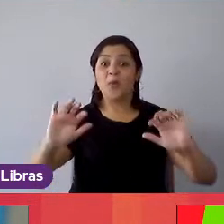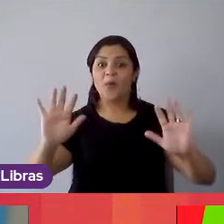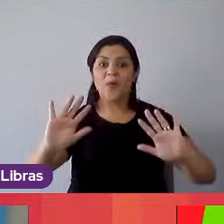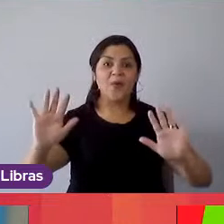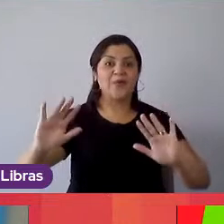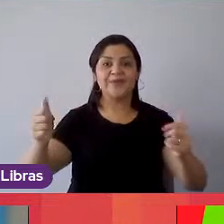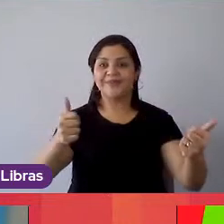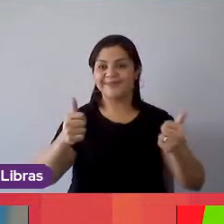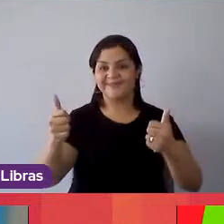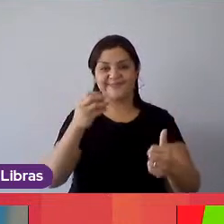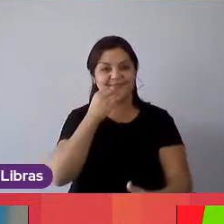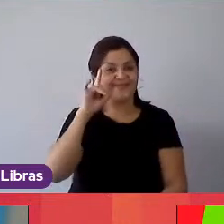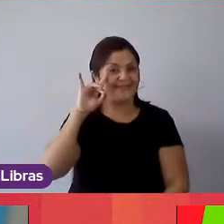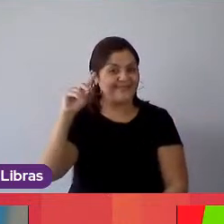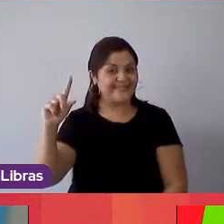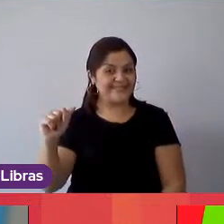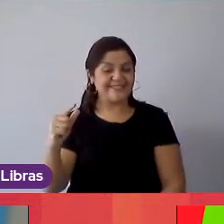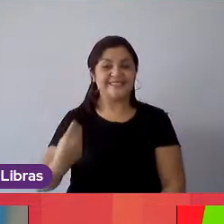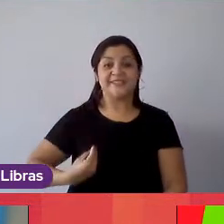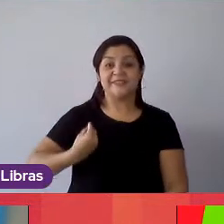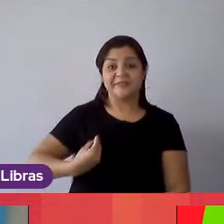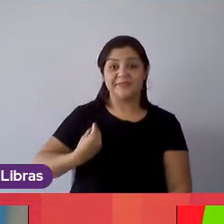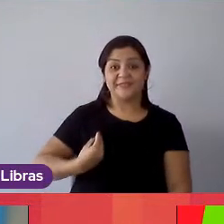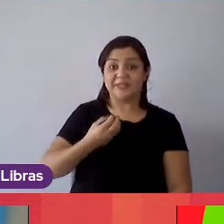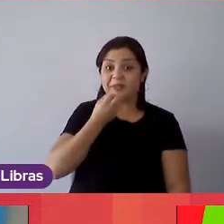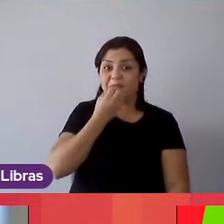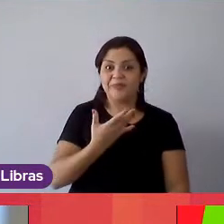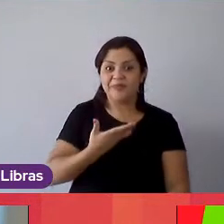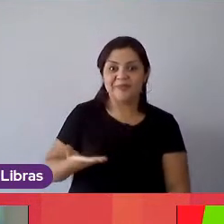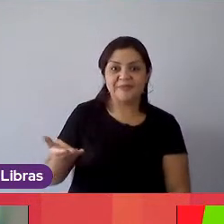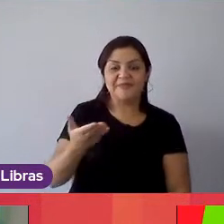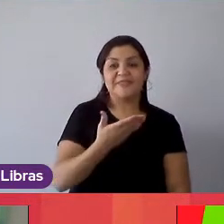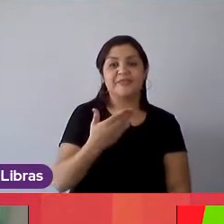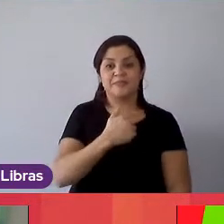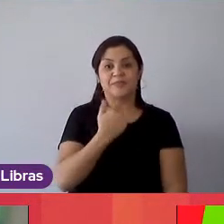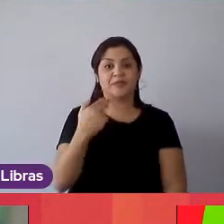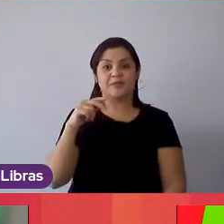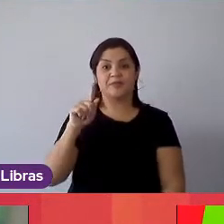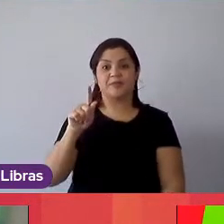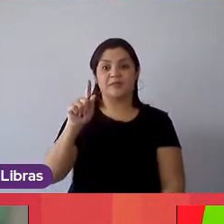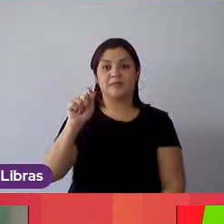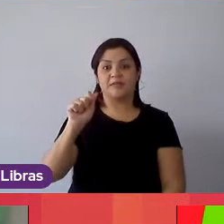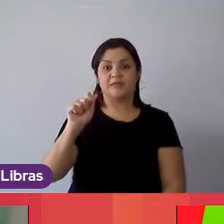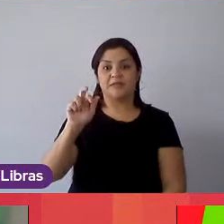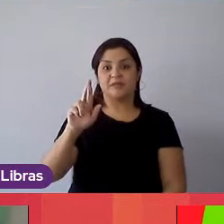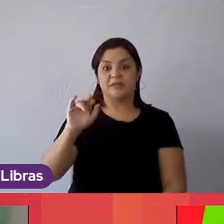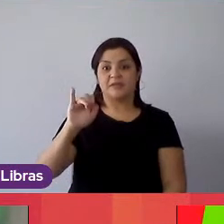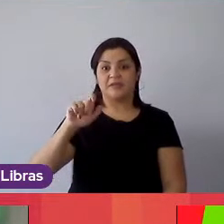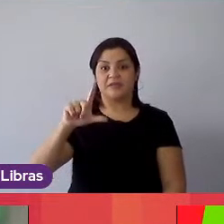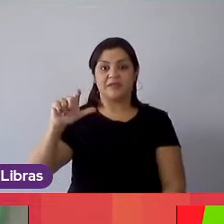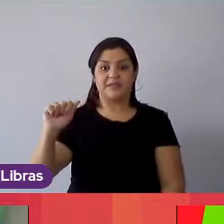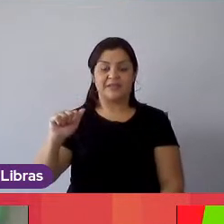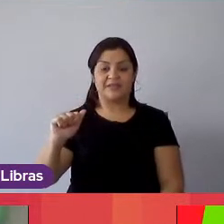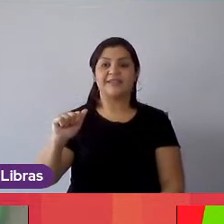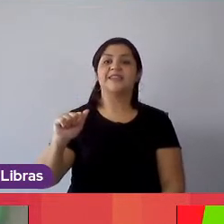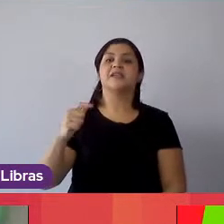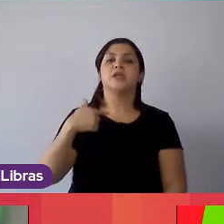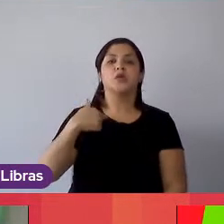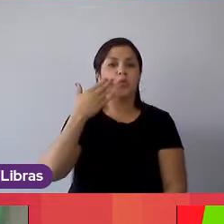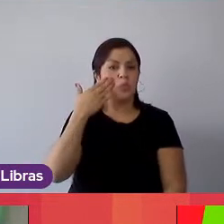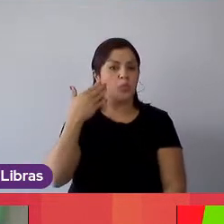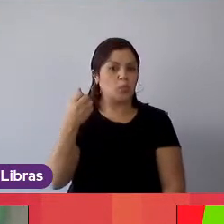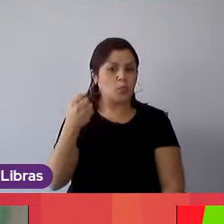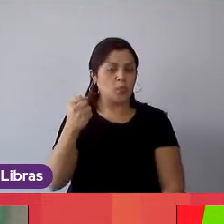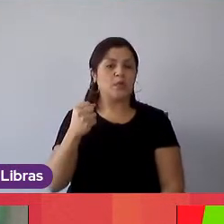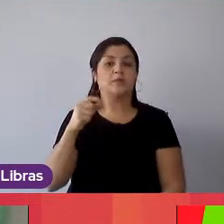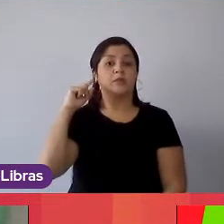bom dia. Prazer estar aqui com vocês. Meu nome é Gabriela. Eu me considero uma mulher branca, de cabelo